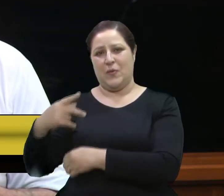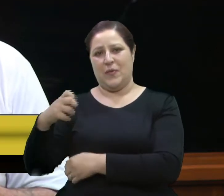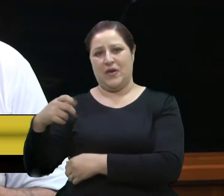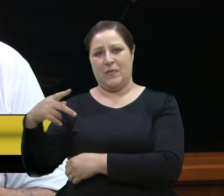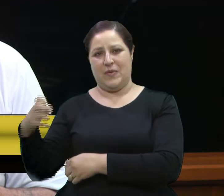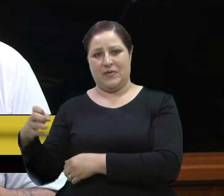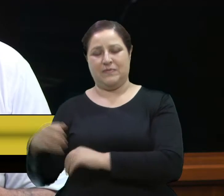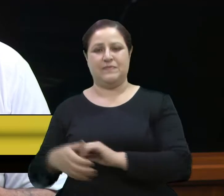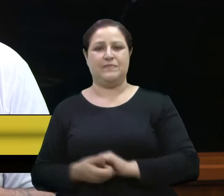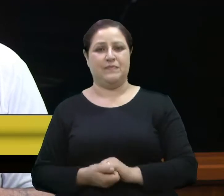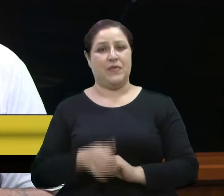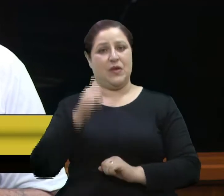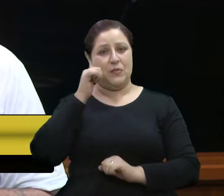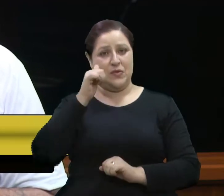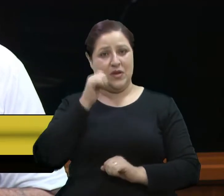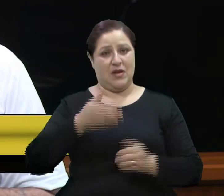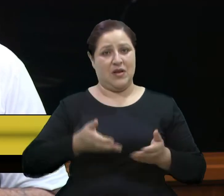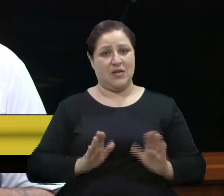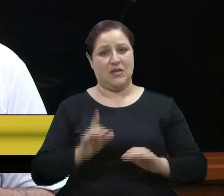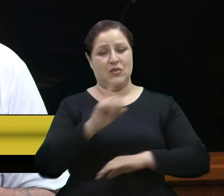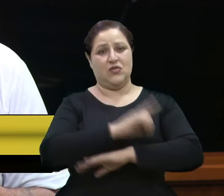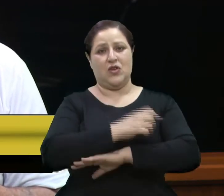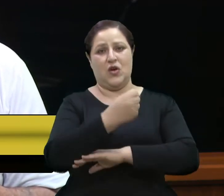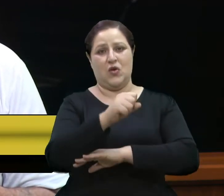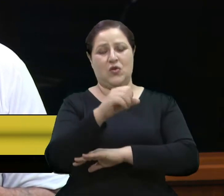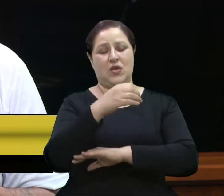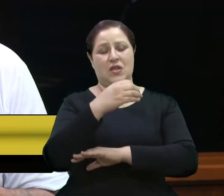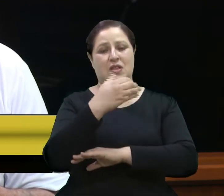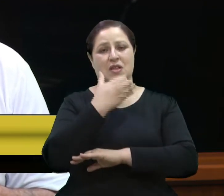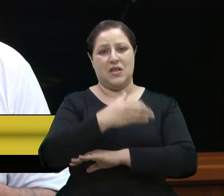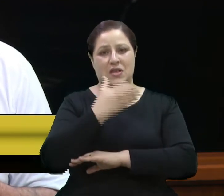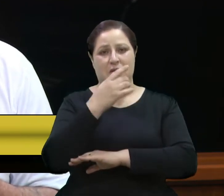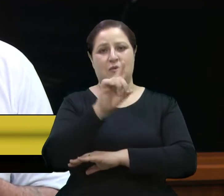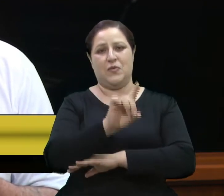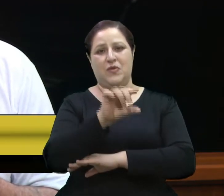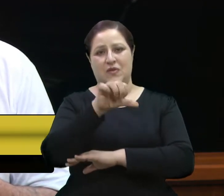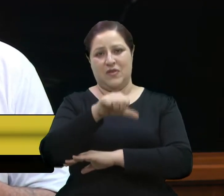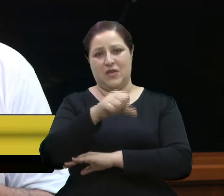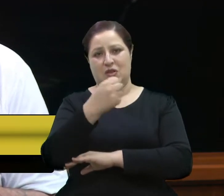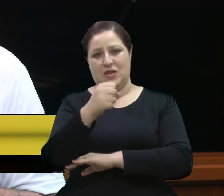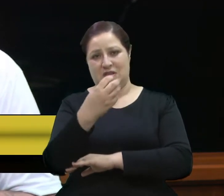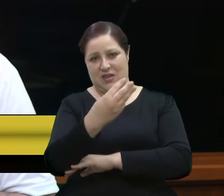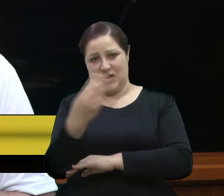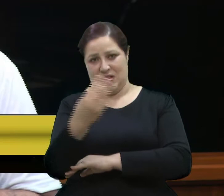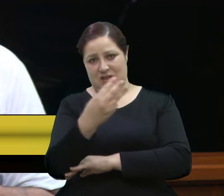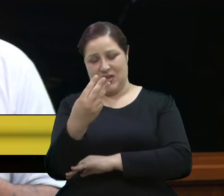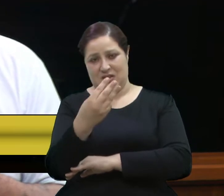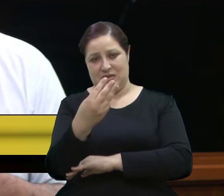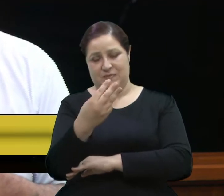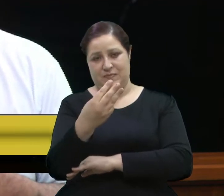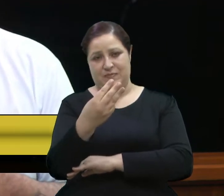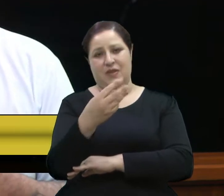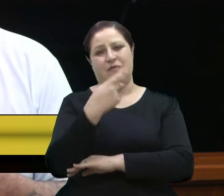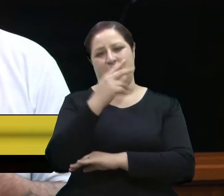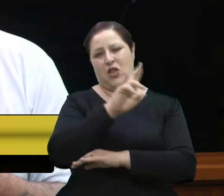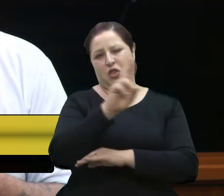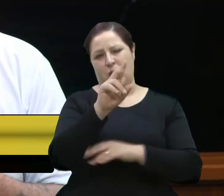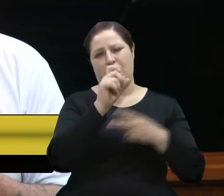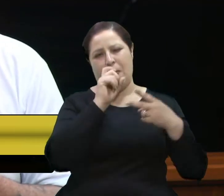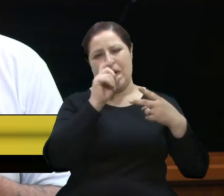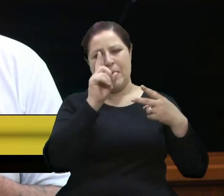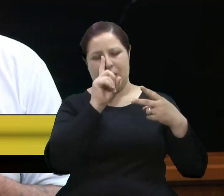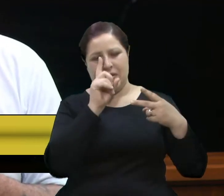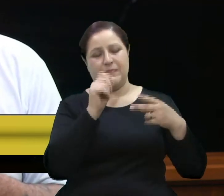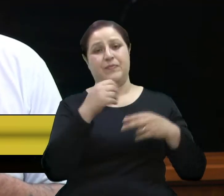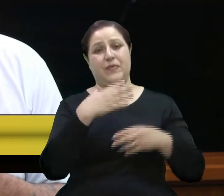Torcate nasceu em 8 de dezembro de 1933, em Caxias do Sul, filho de Inácio Torcate Filho e Joana Torcate. Maria Isabel